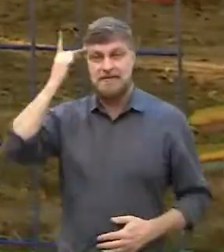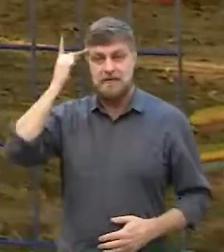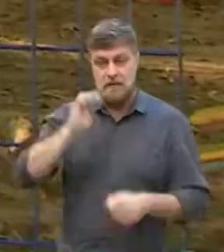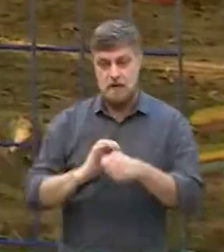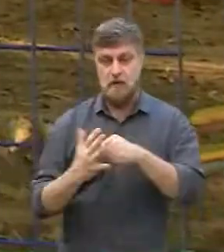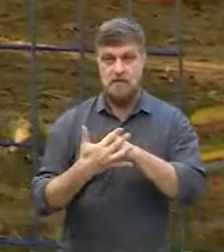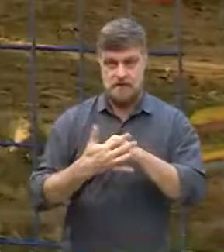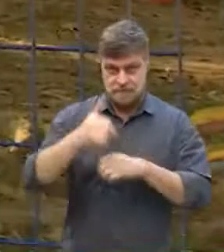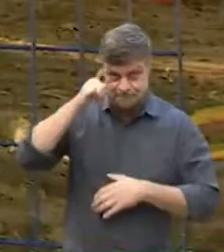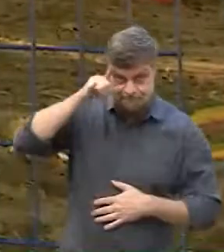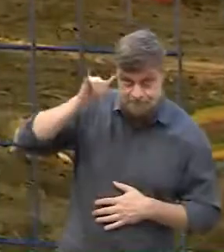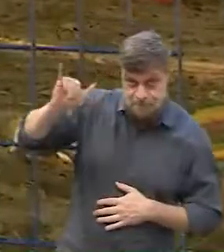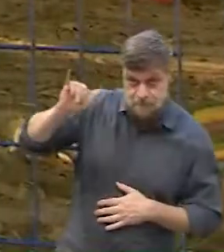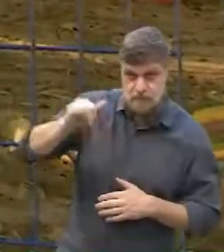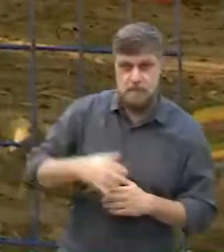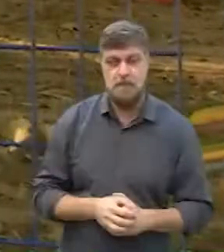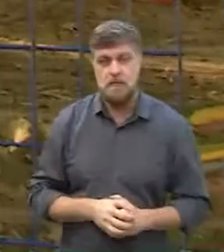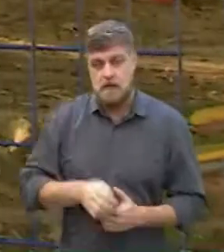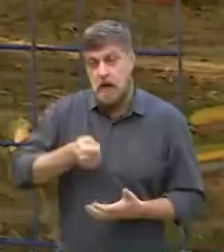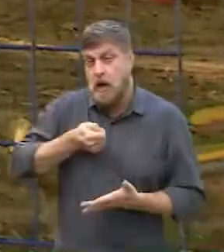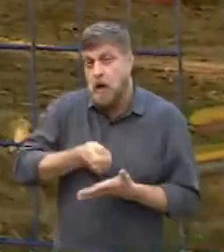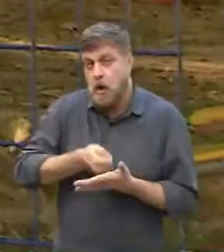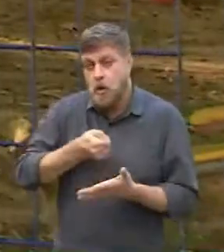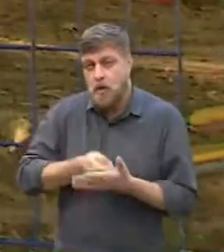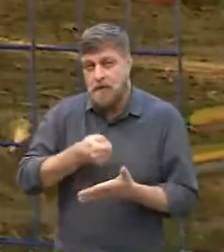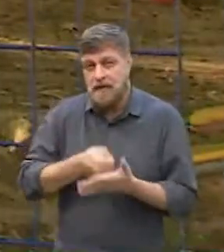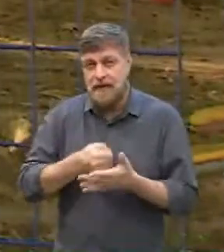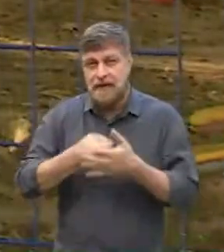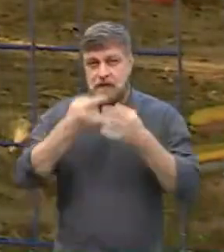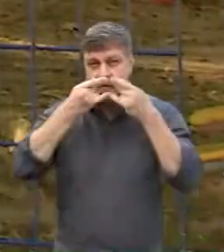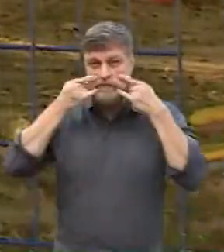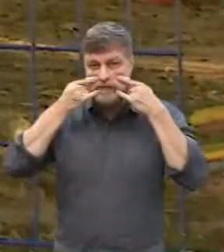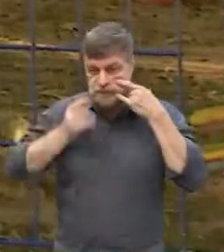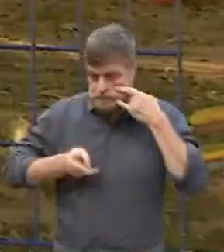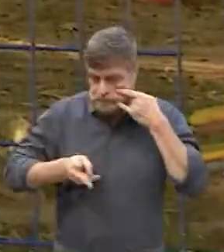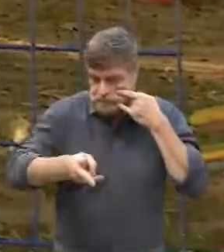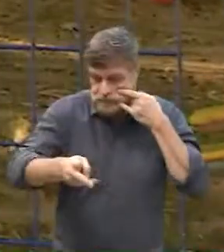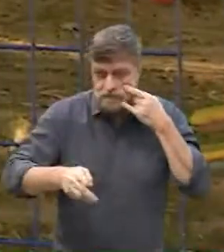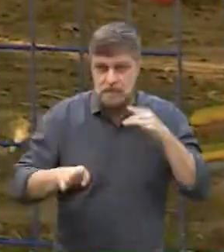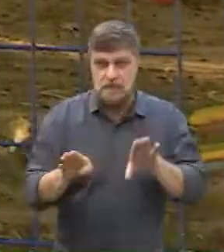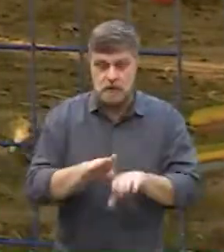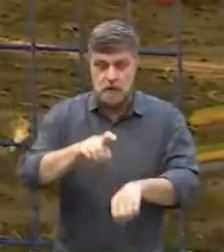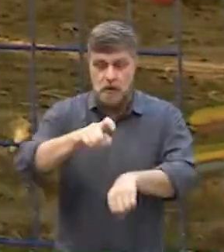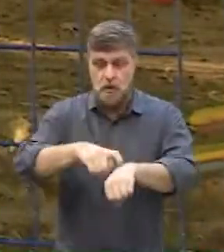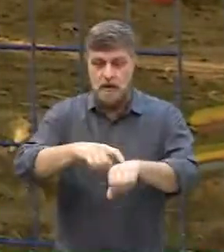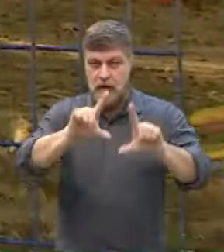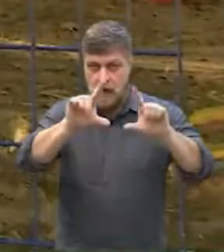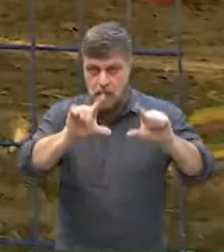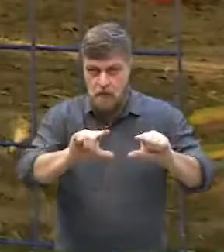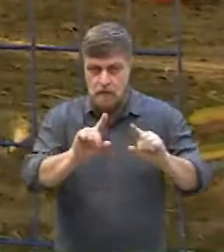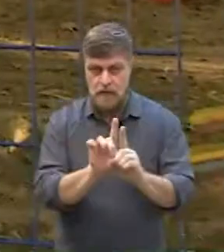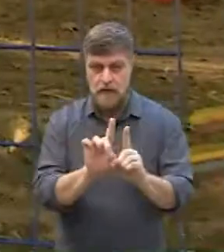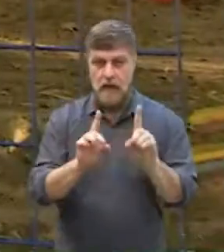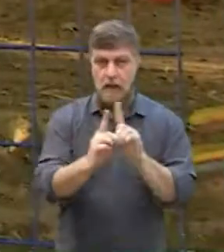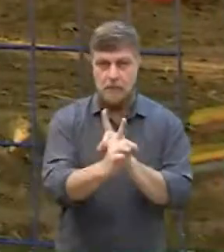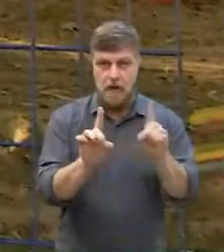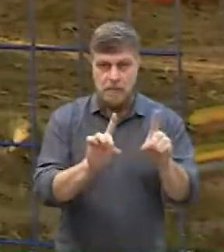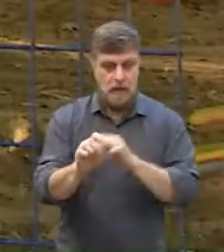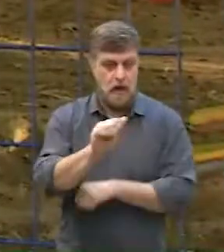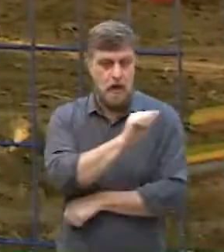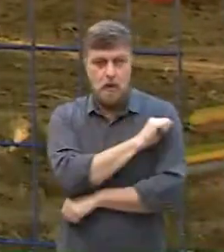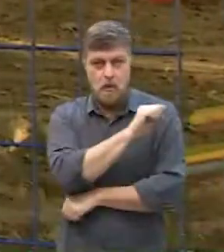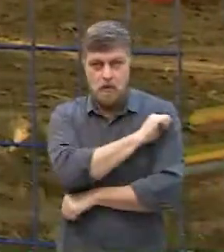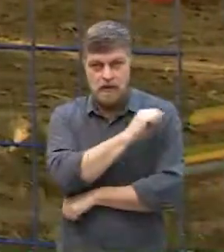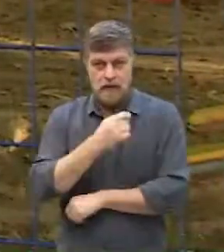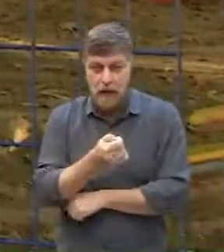combate à pandemia de Covid-19. A obrigatoriedade do uso de máscaras, a redução de horário e o revezamento de